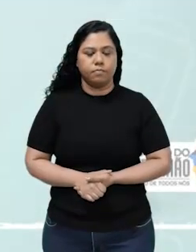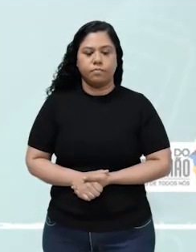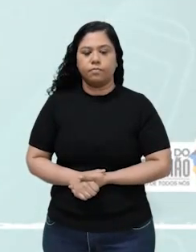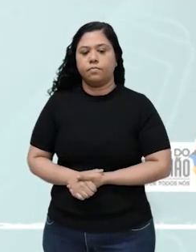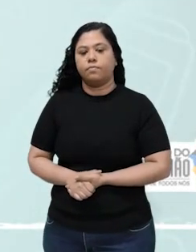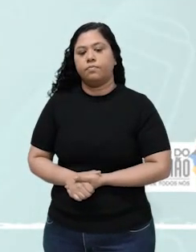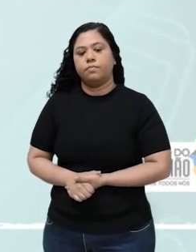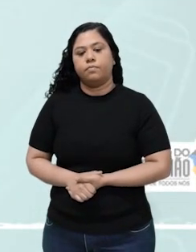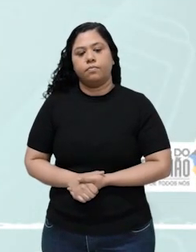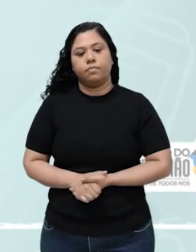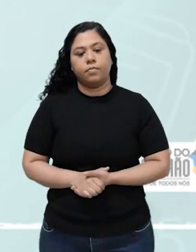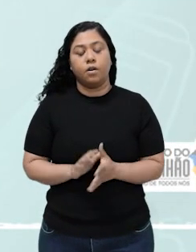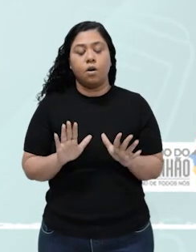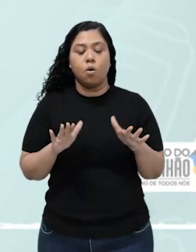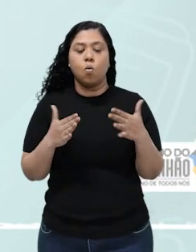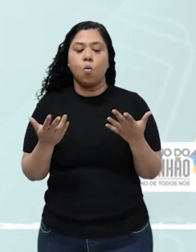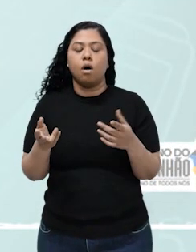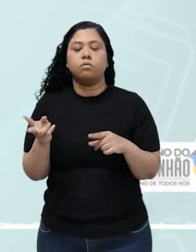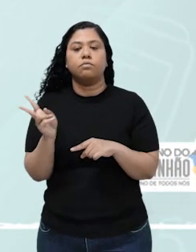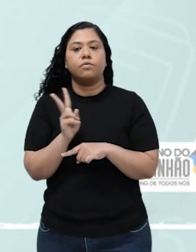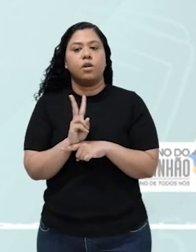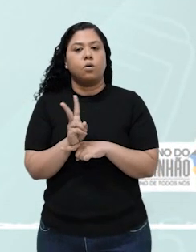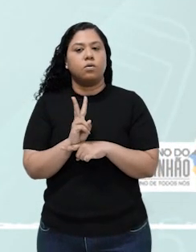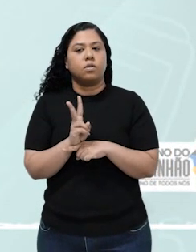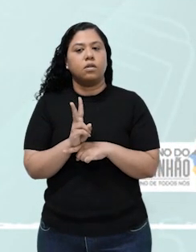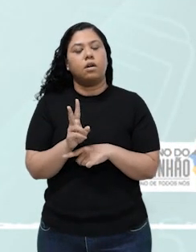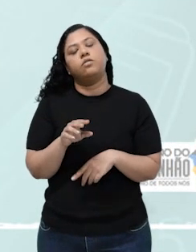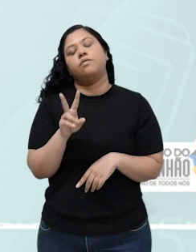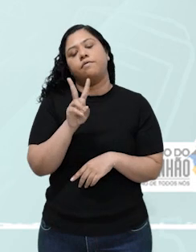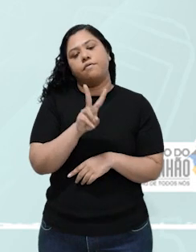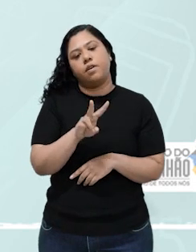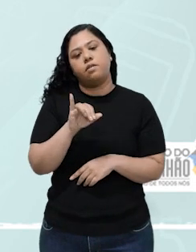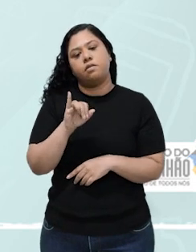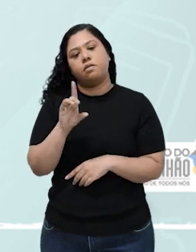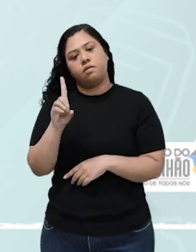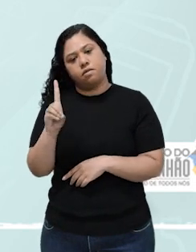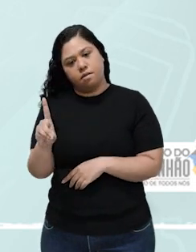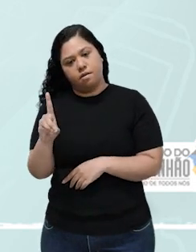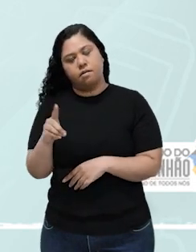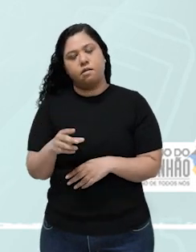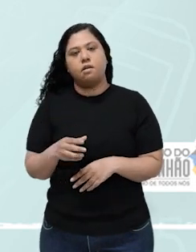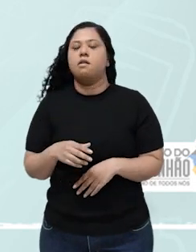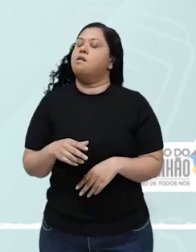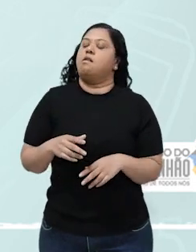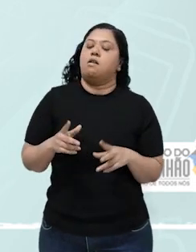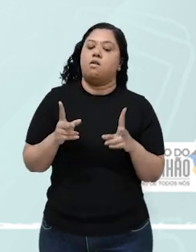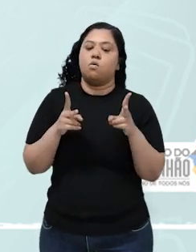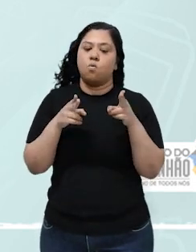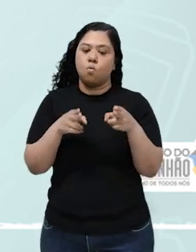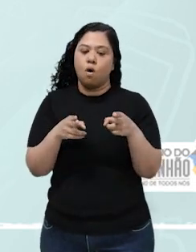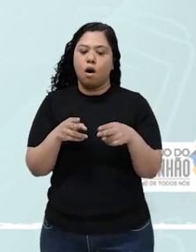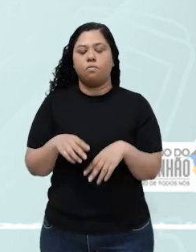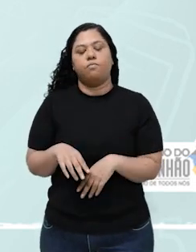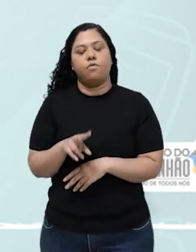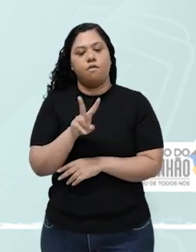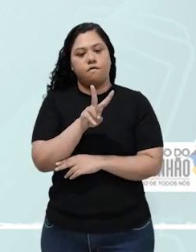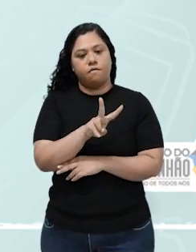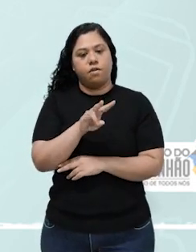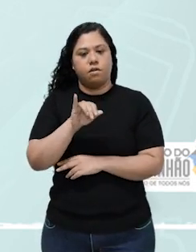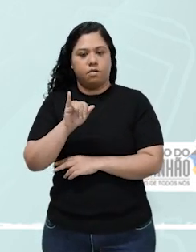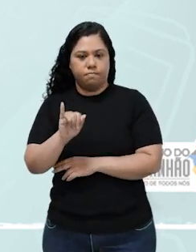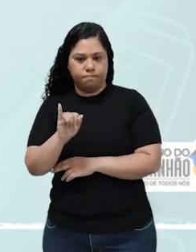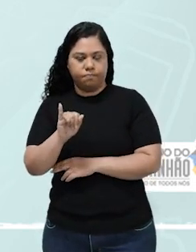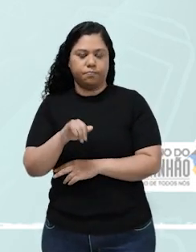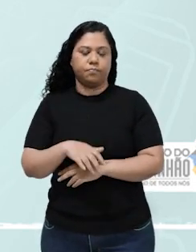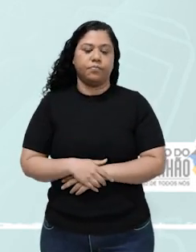turma. Quando a velocidade da reação direta, Vd, se iguala com a velocidade da reação inversa,